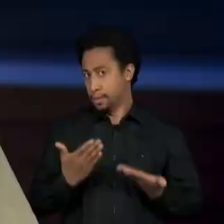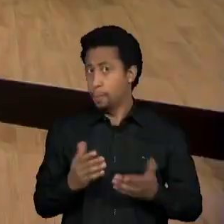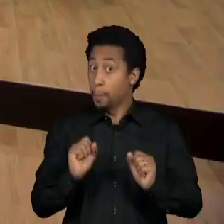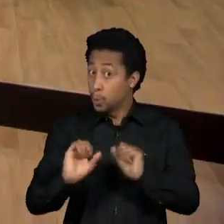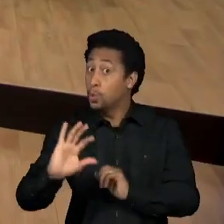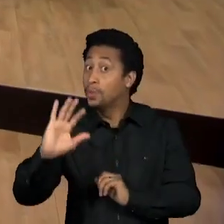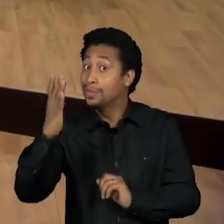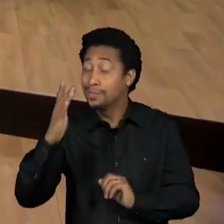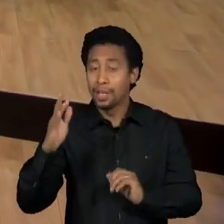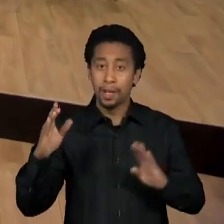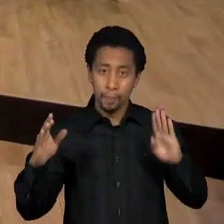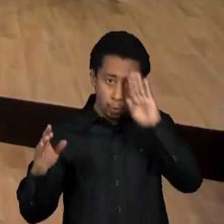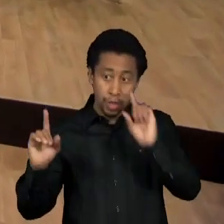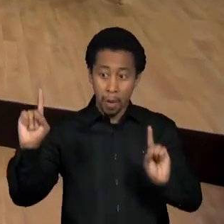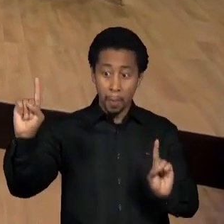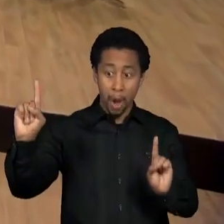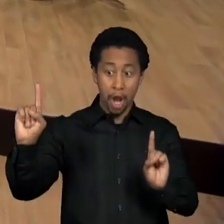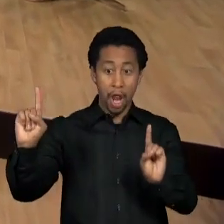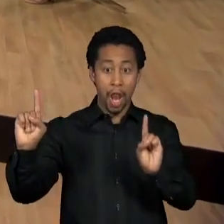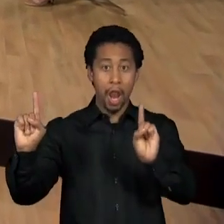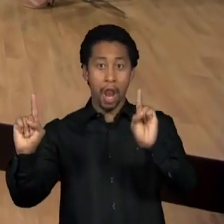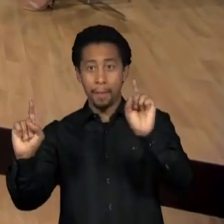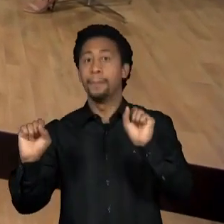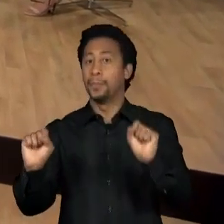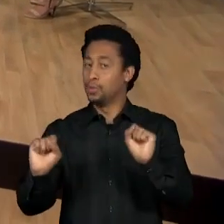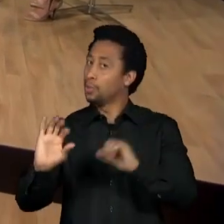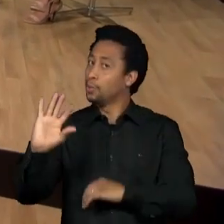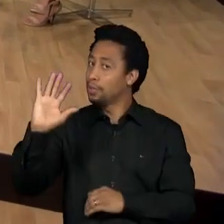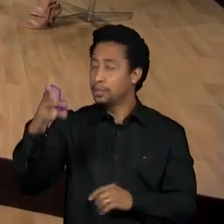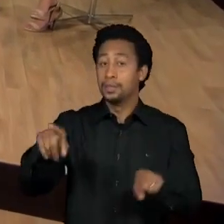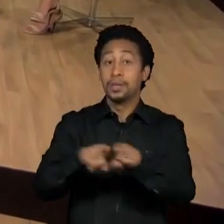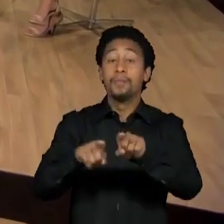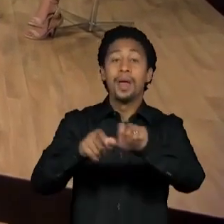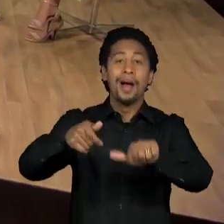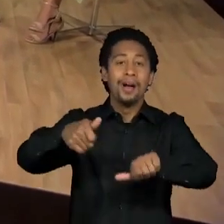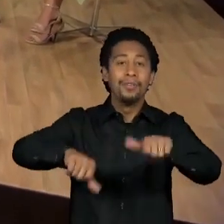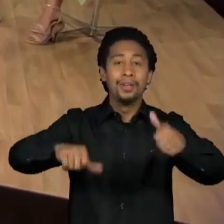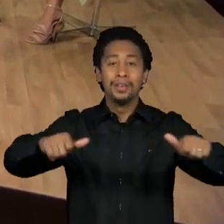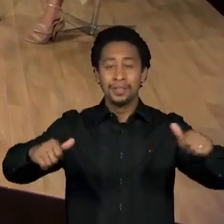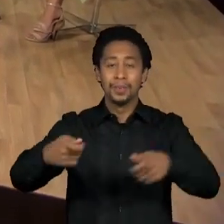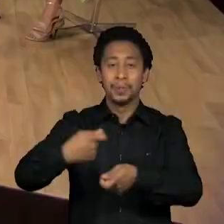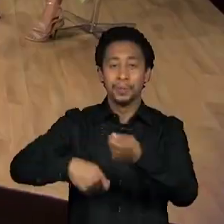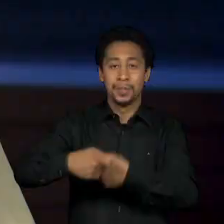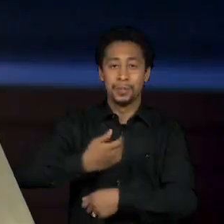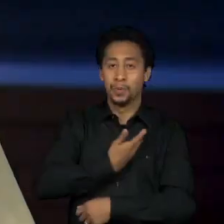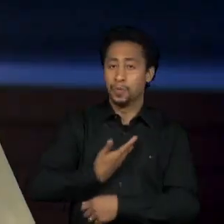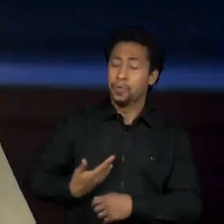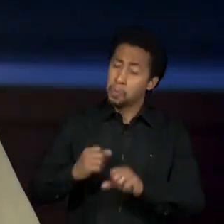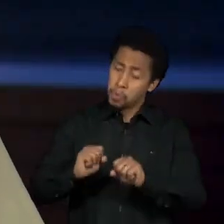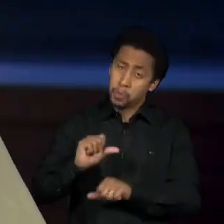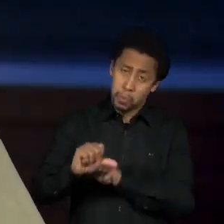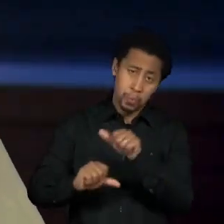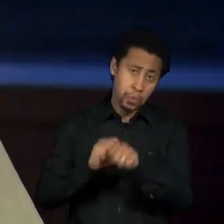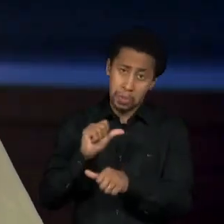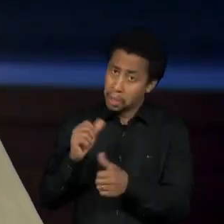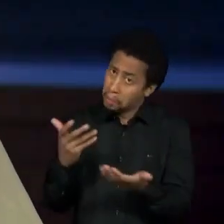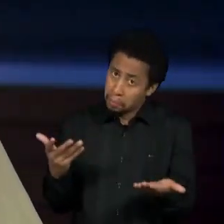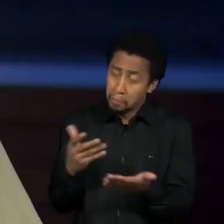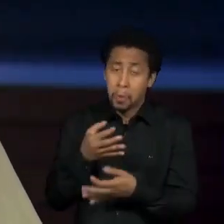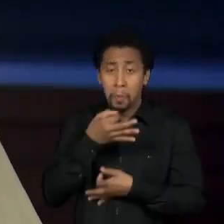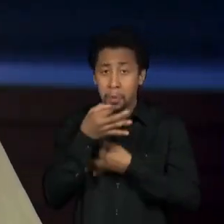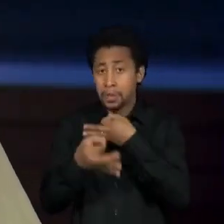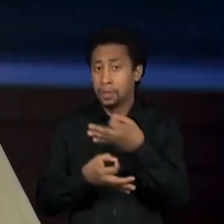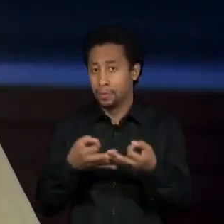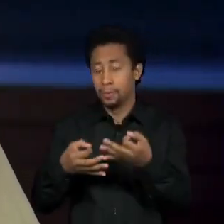melhora também da avaliação do governo, que são coisas que andam mais ou menos casadas. O que a gente tem visto é que a avaliação do governo está